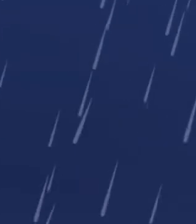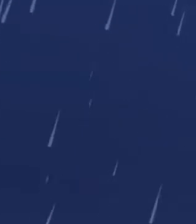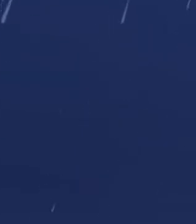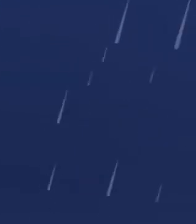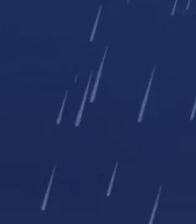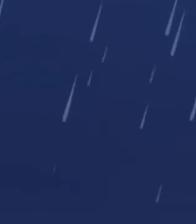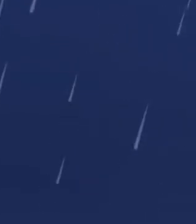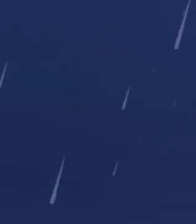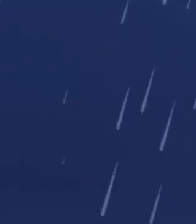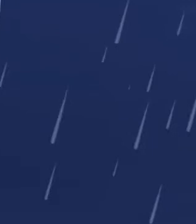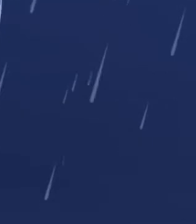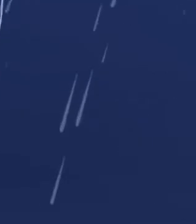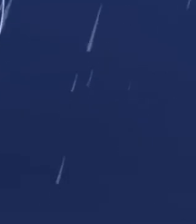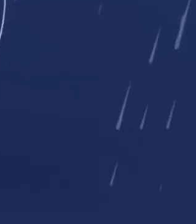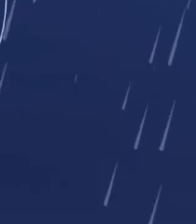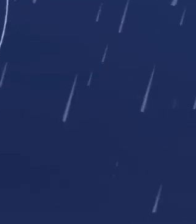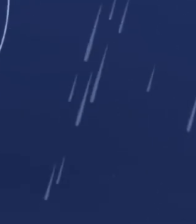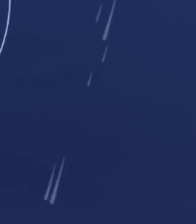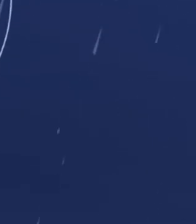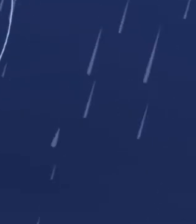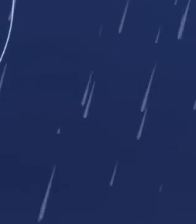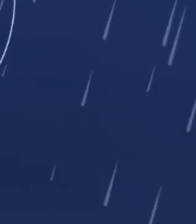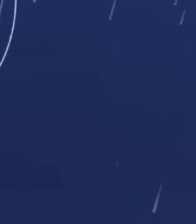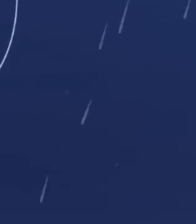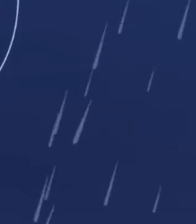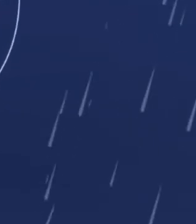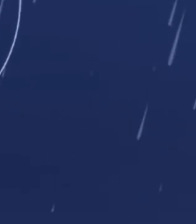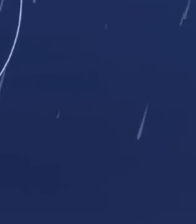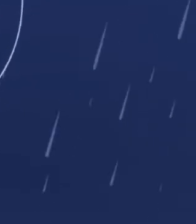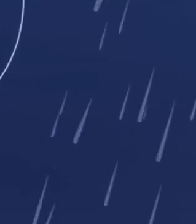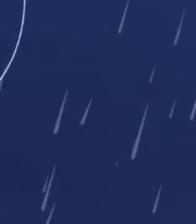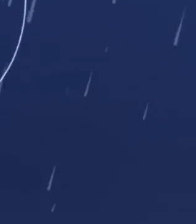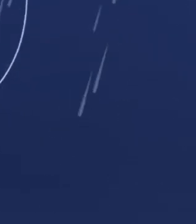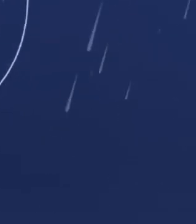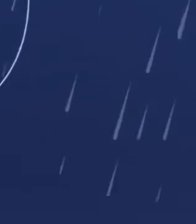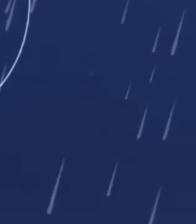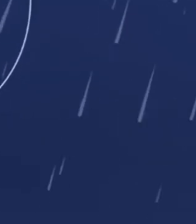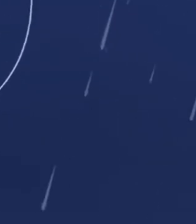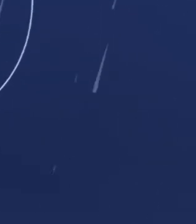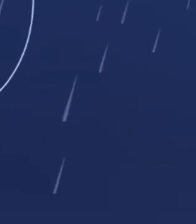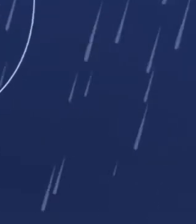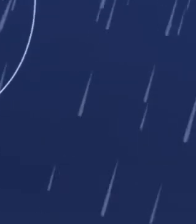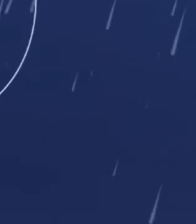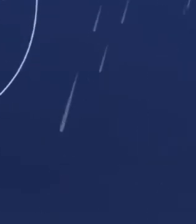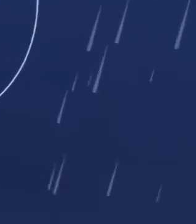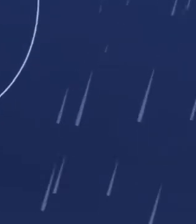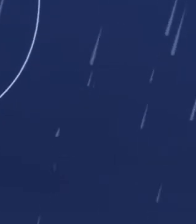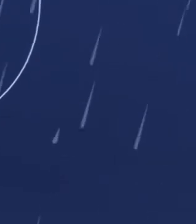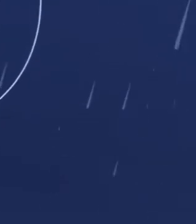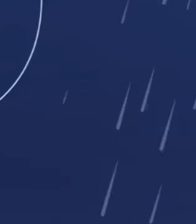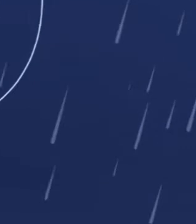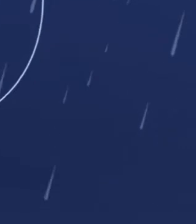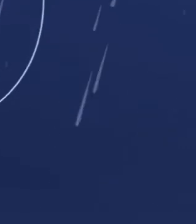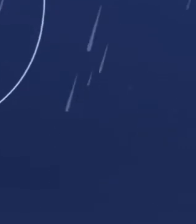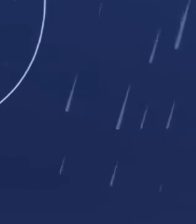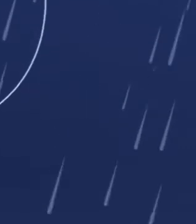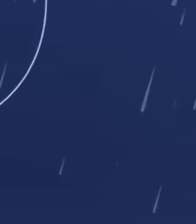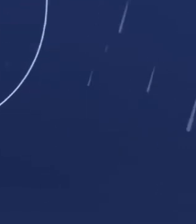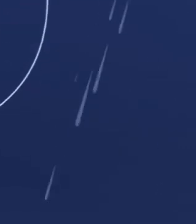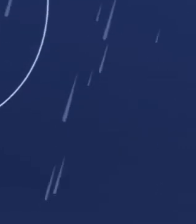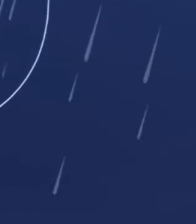Carmelo, a mínima é 19 e a máxima pode chegar a 30 graus. Deve chover à tarde ou à noite.